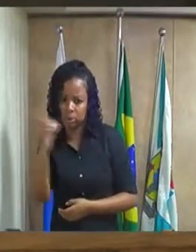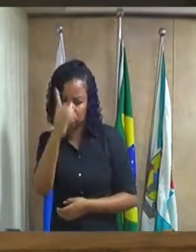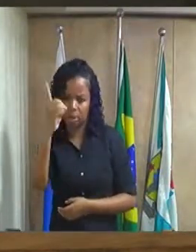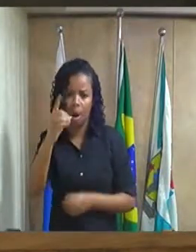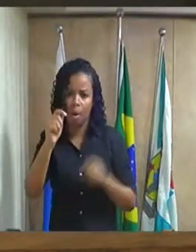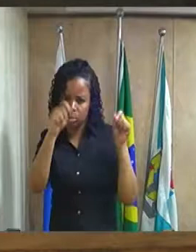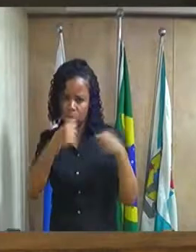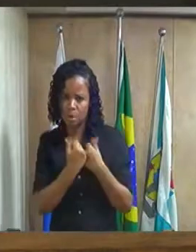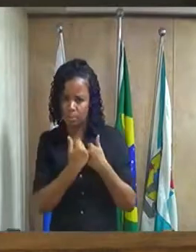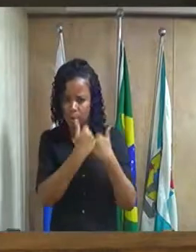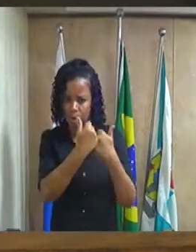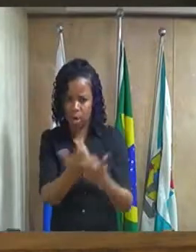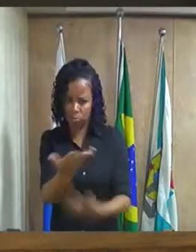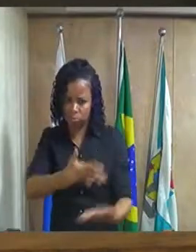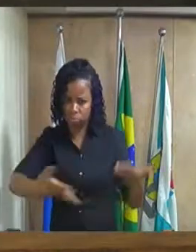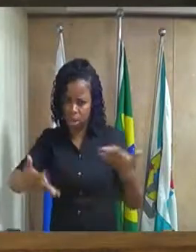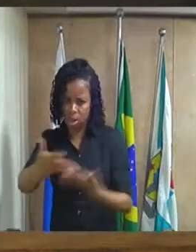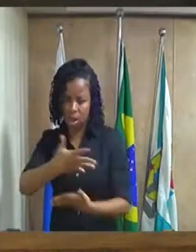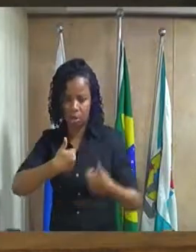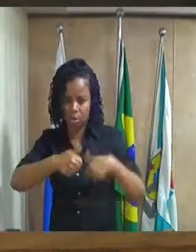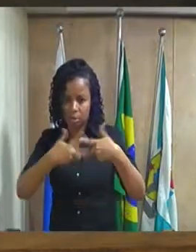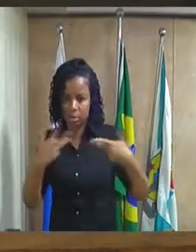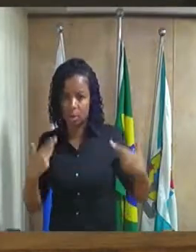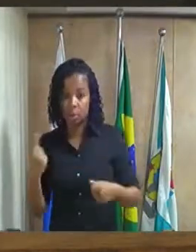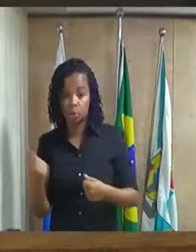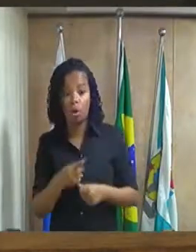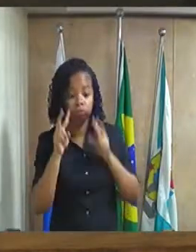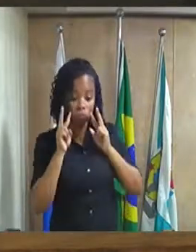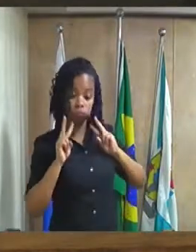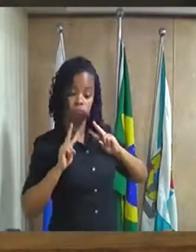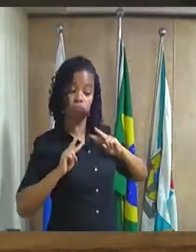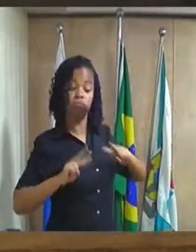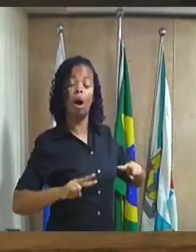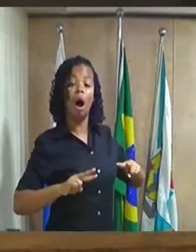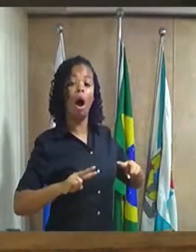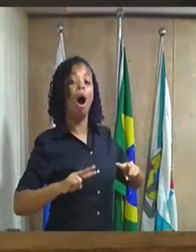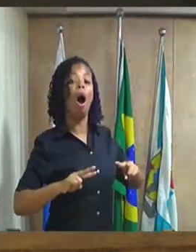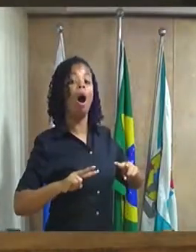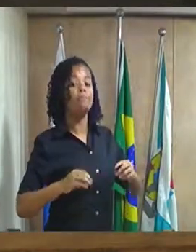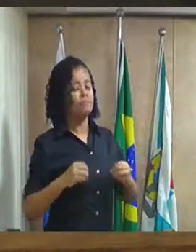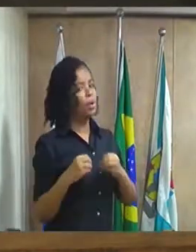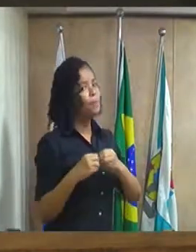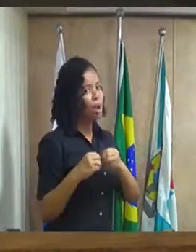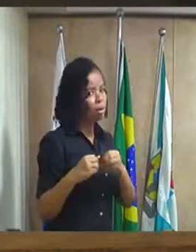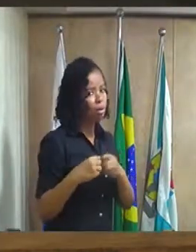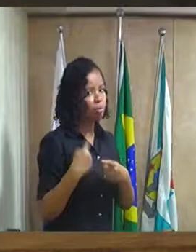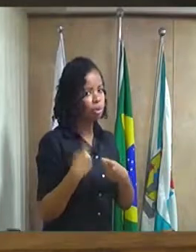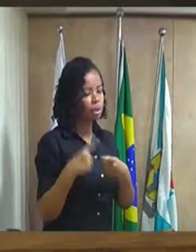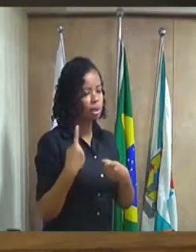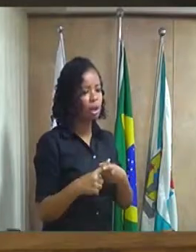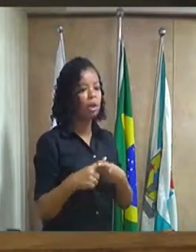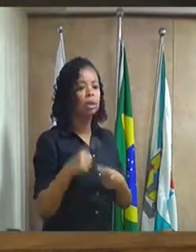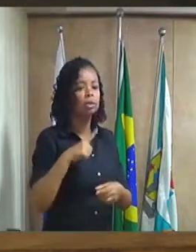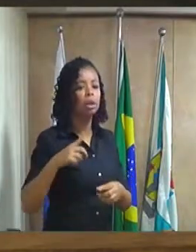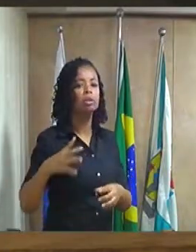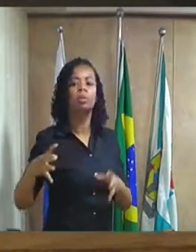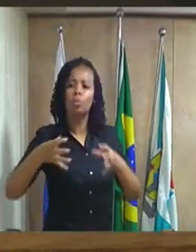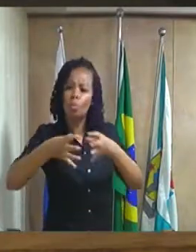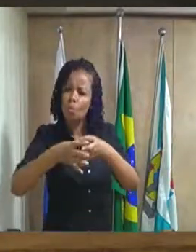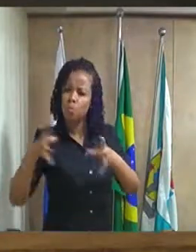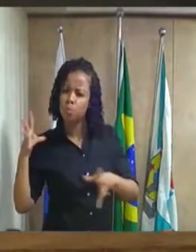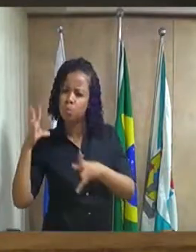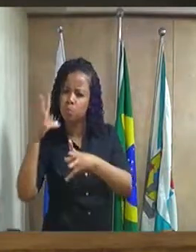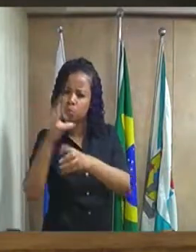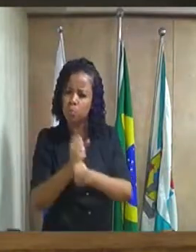e nós poderemos acompanhar isso de perto porque nós podemos com a comissão de orçamento desta casa